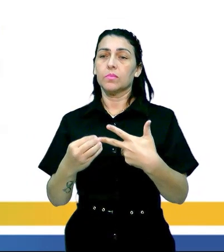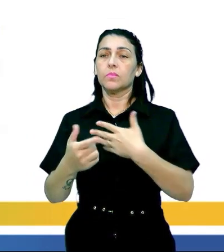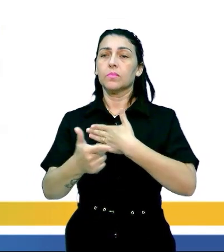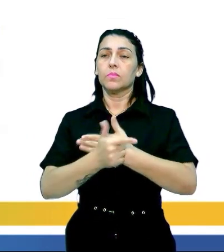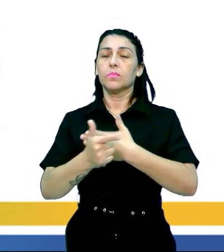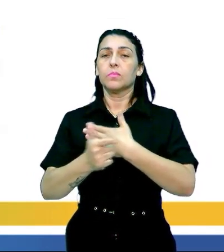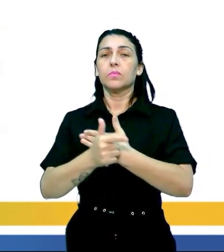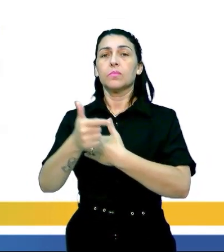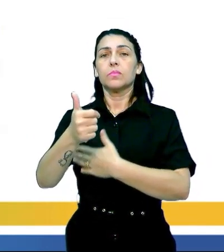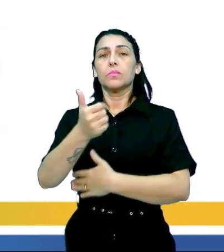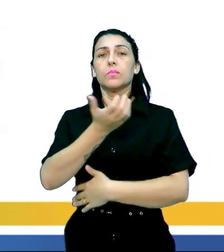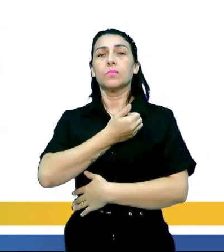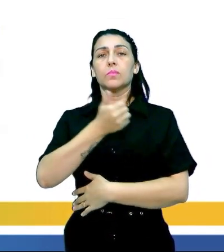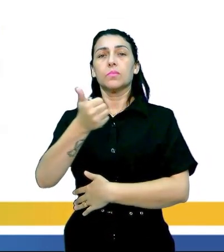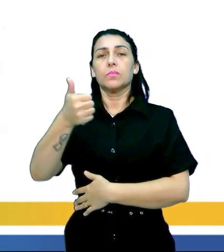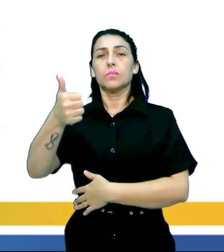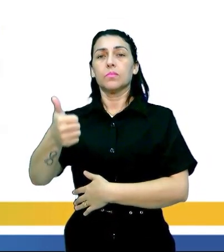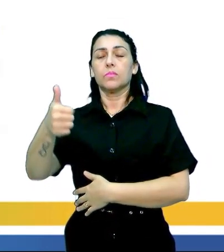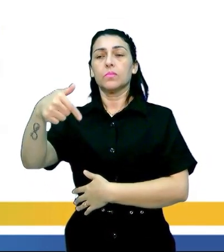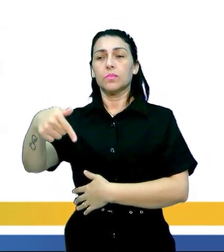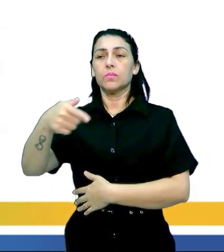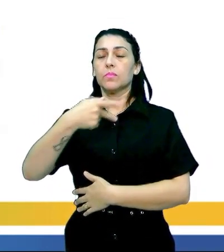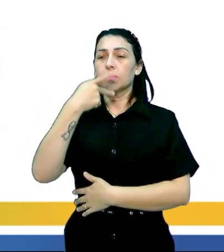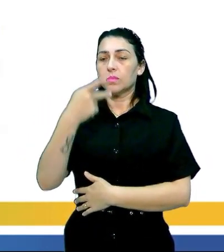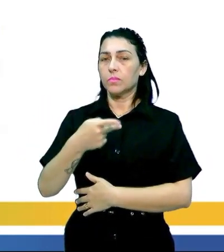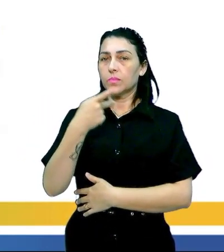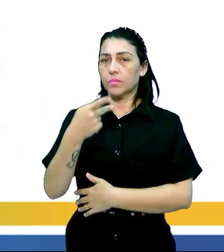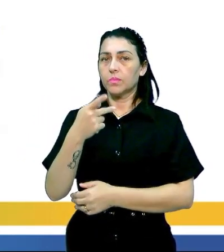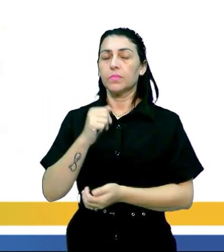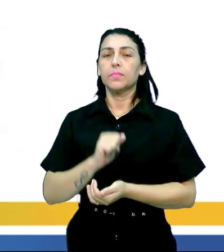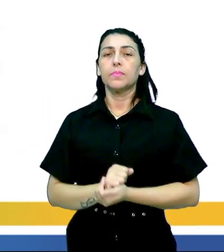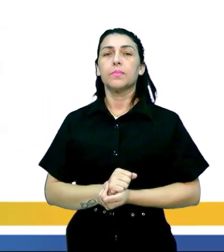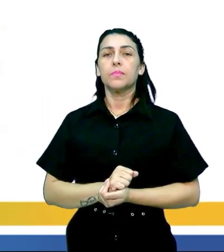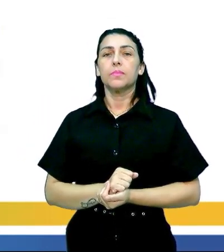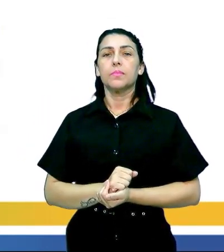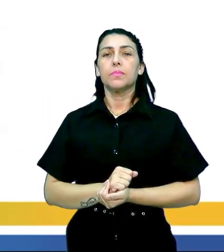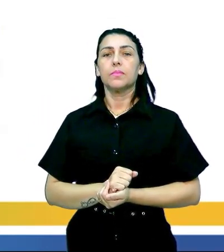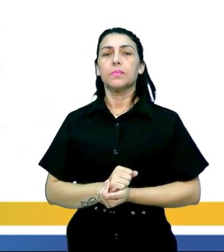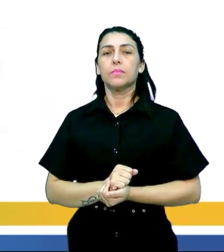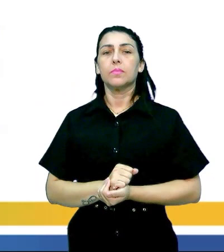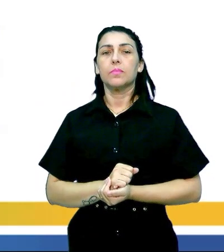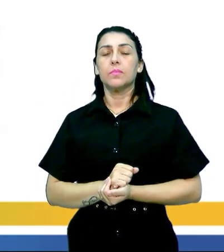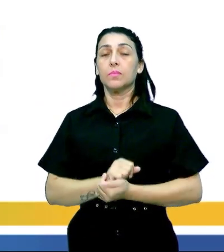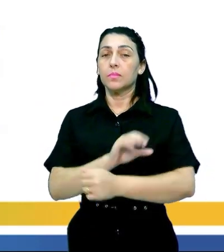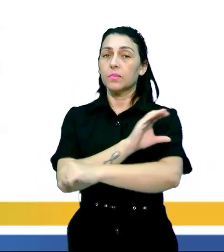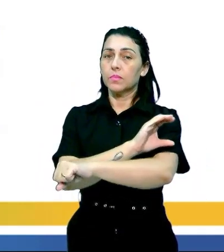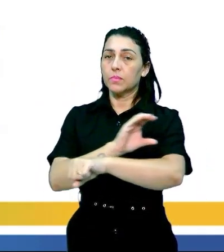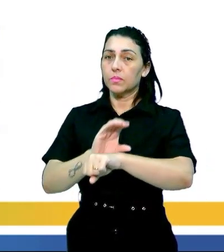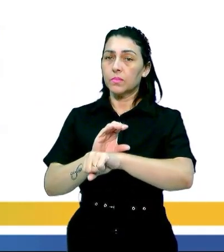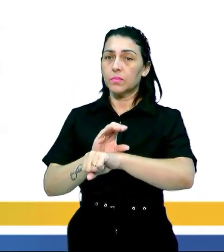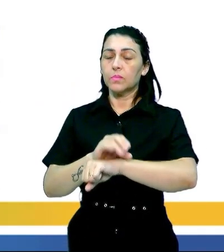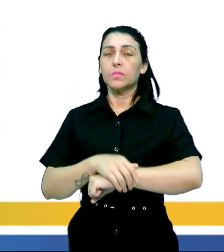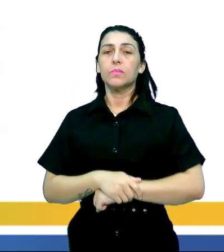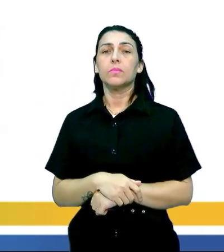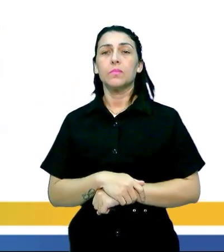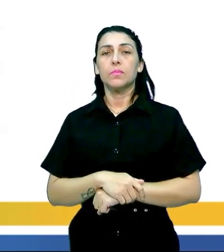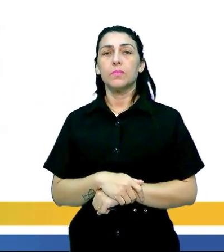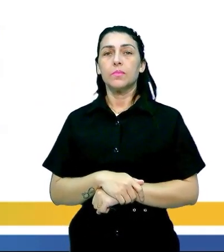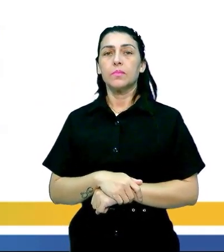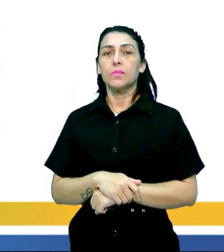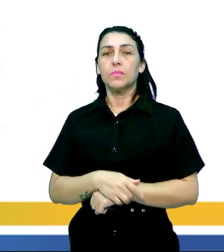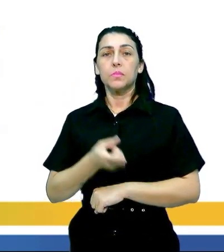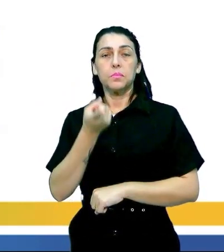117 que habla sobre esta cultura ¿tá? Só que olha só que é que